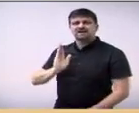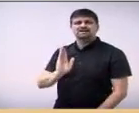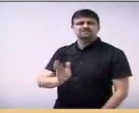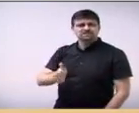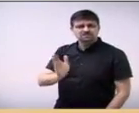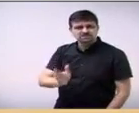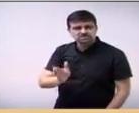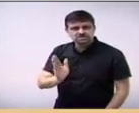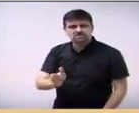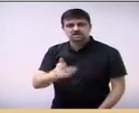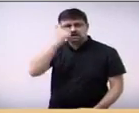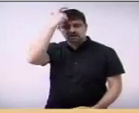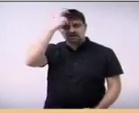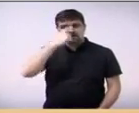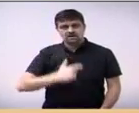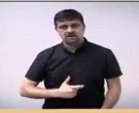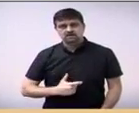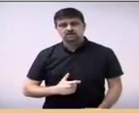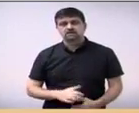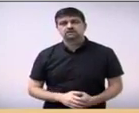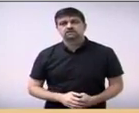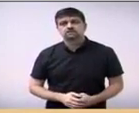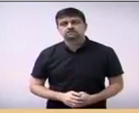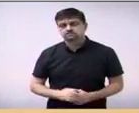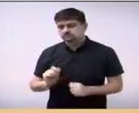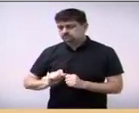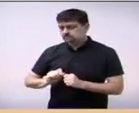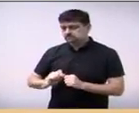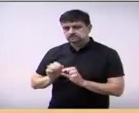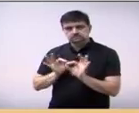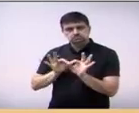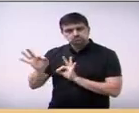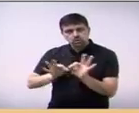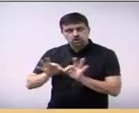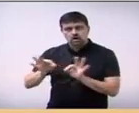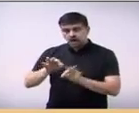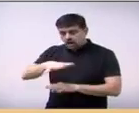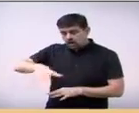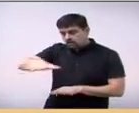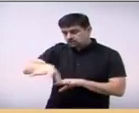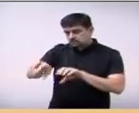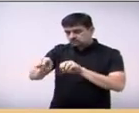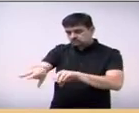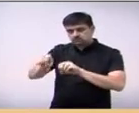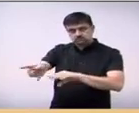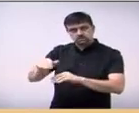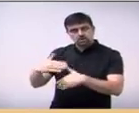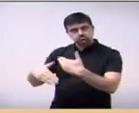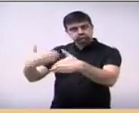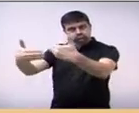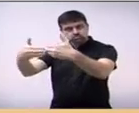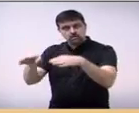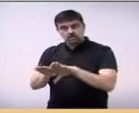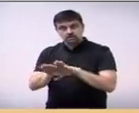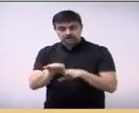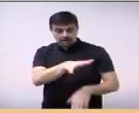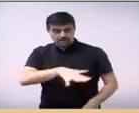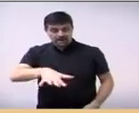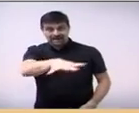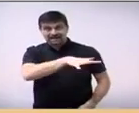desenvolvi vários projetos na área de educação, na área de saúde,